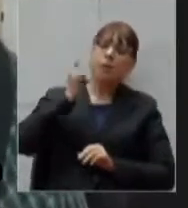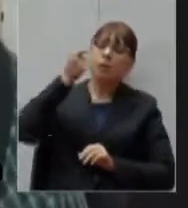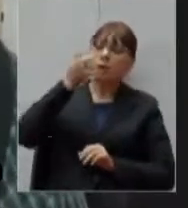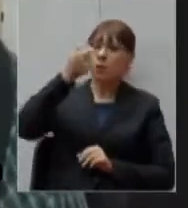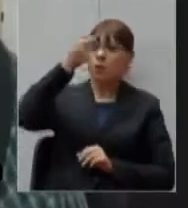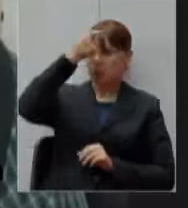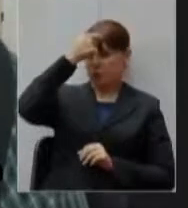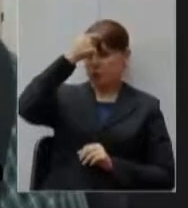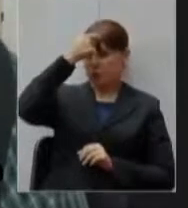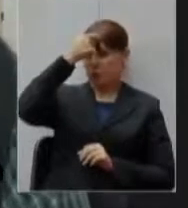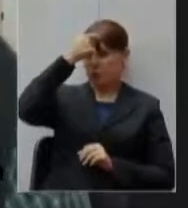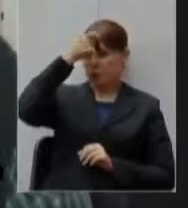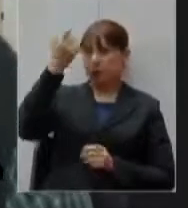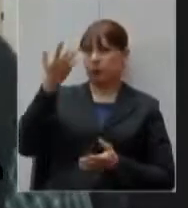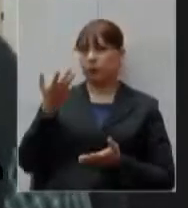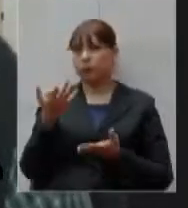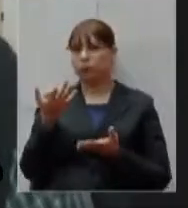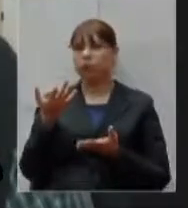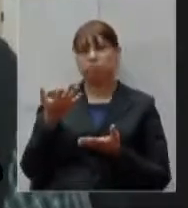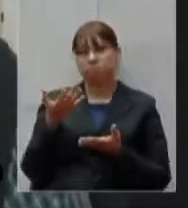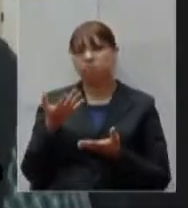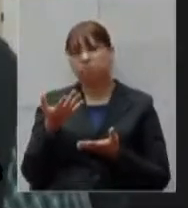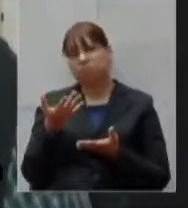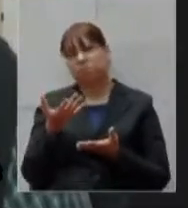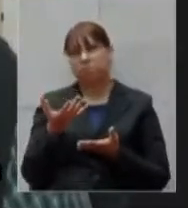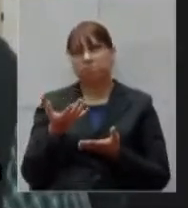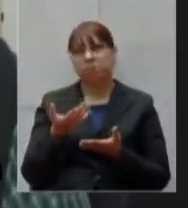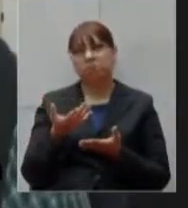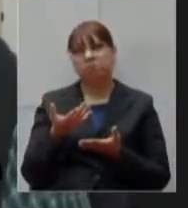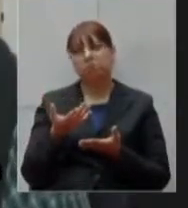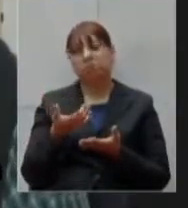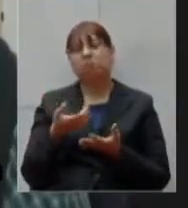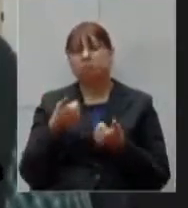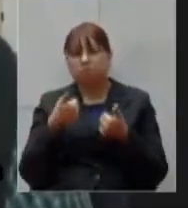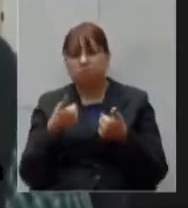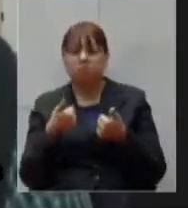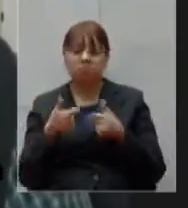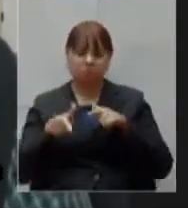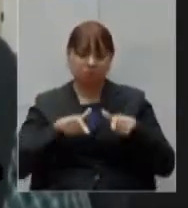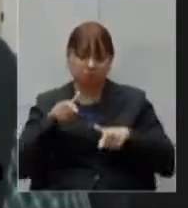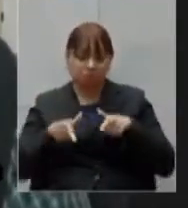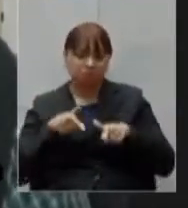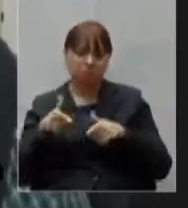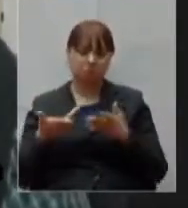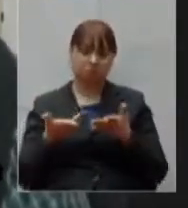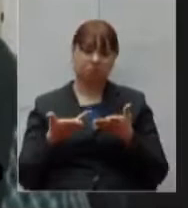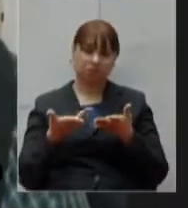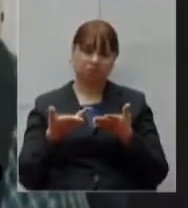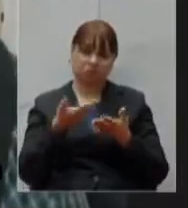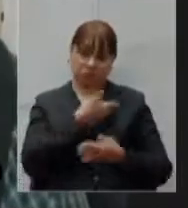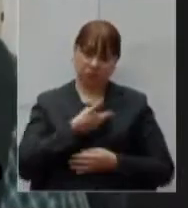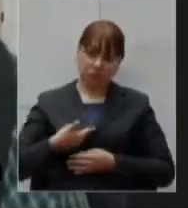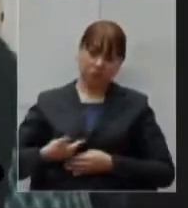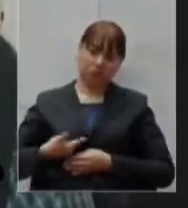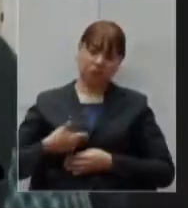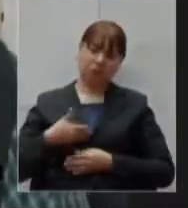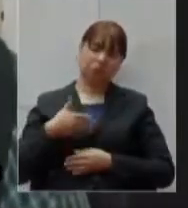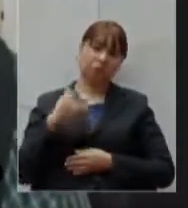forma muito coerente muito efetiva o governo do estado produziu o plano Minas